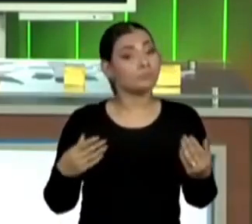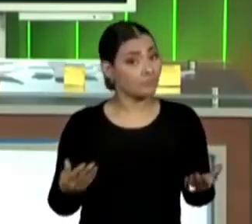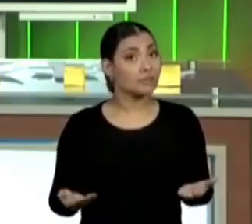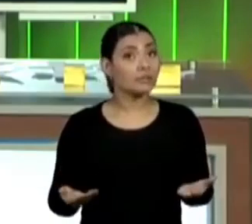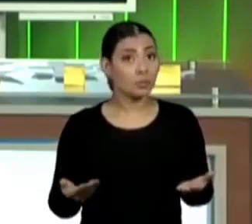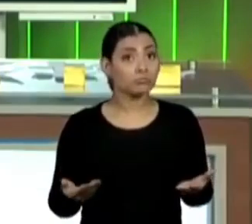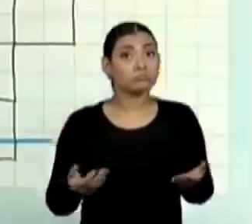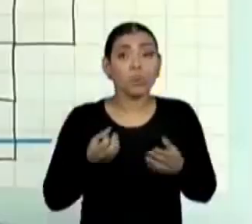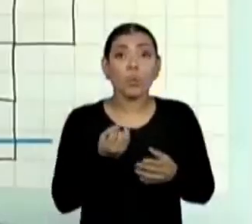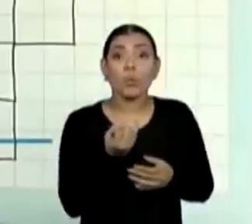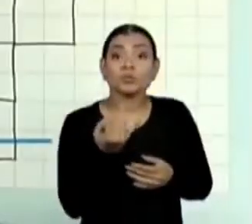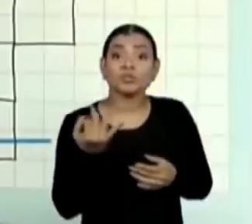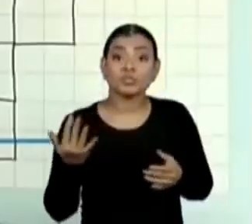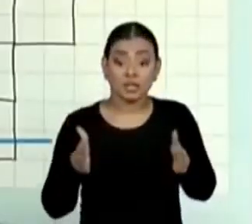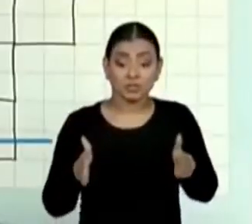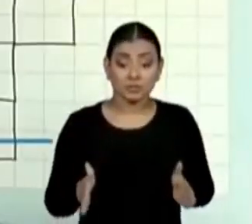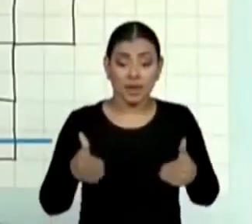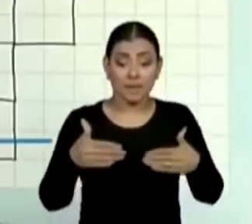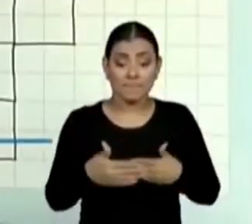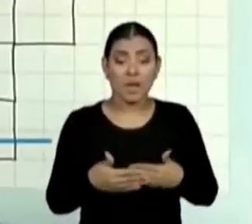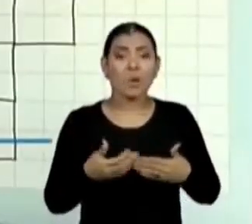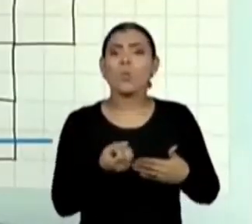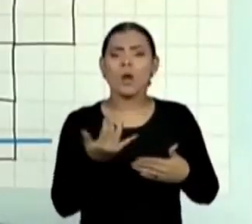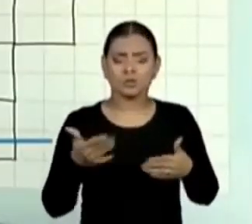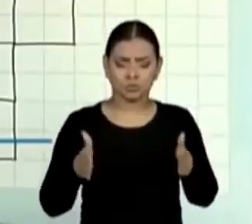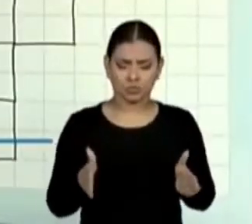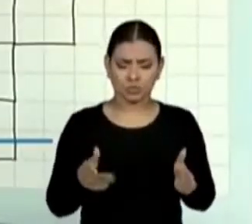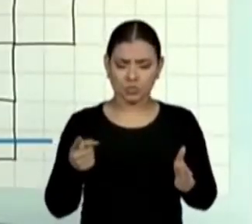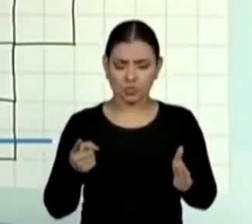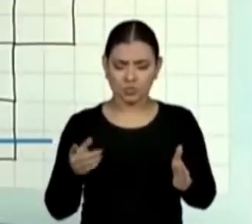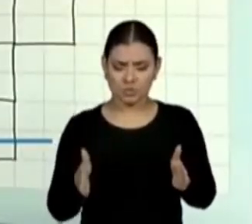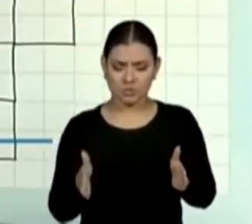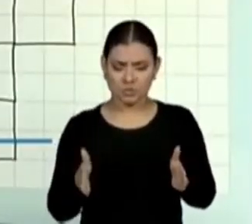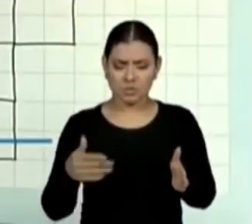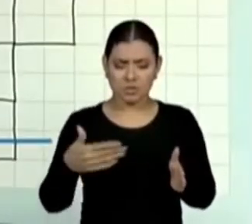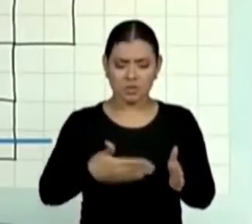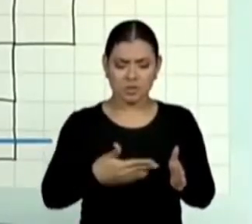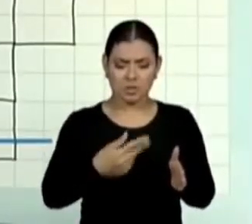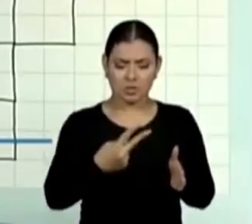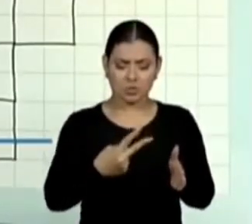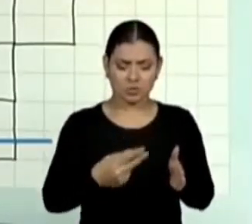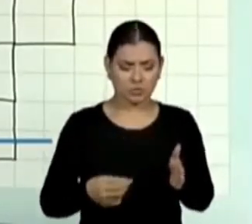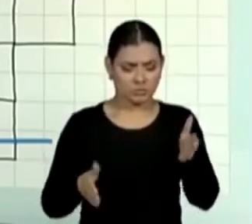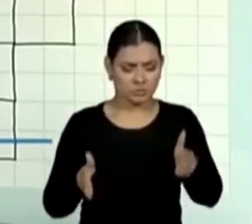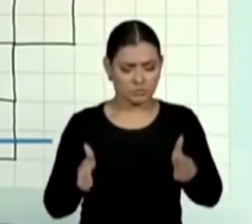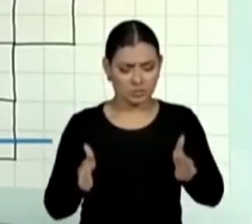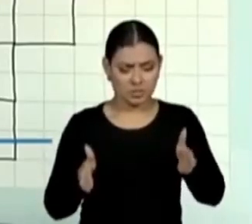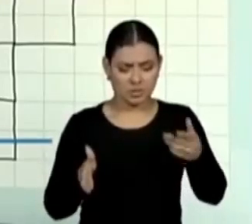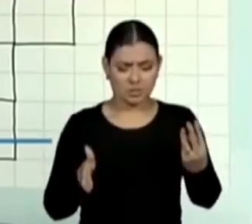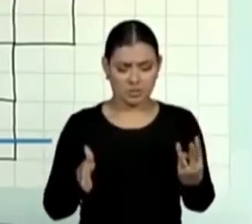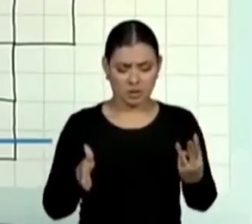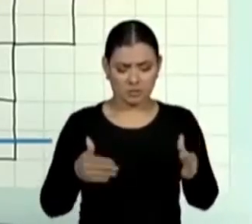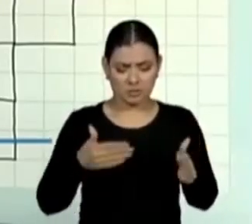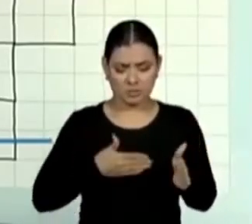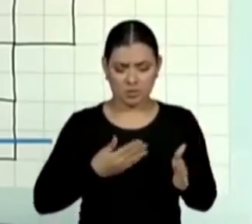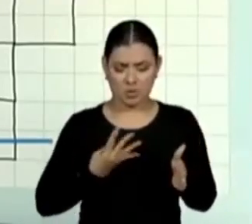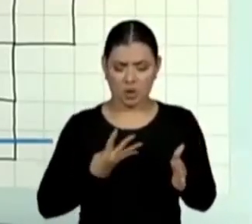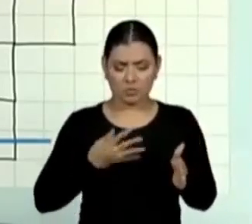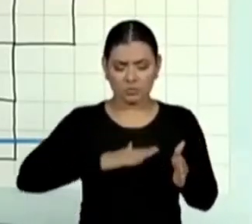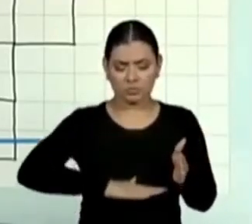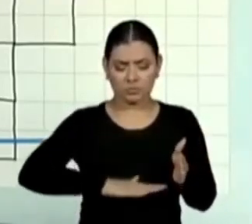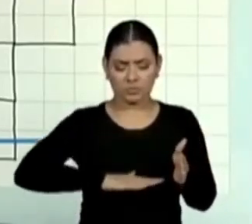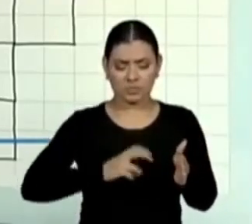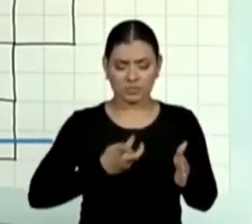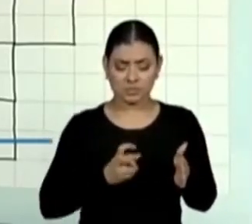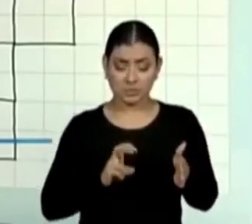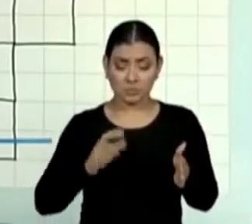a quantidade de faces e a disposição à organização das faces, o meu cubo está correto? Vocês conferem?